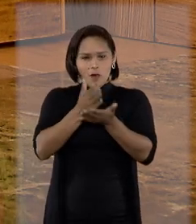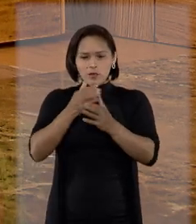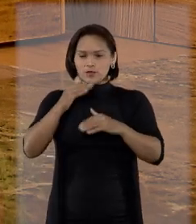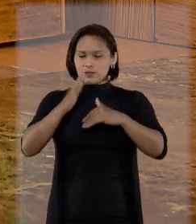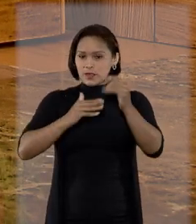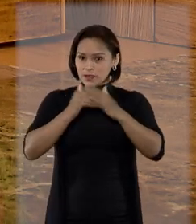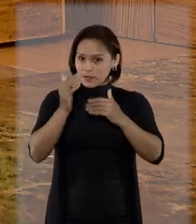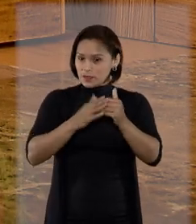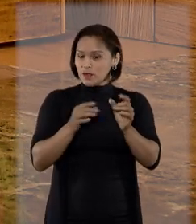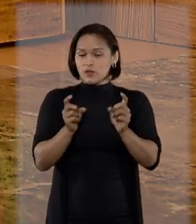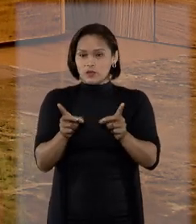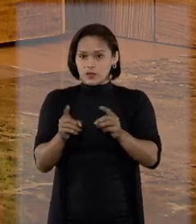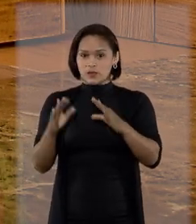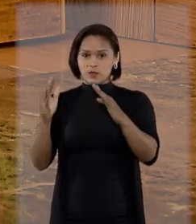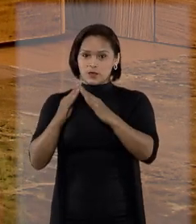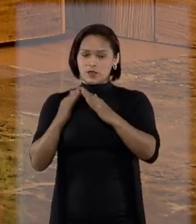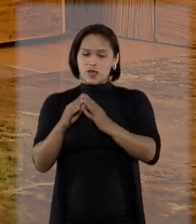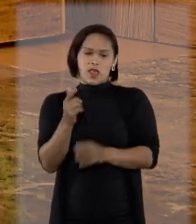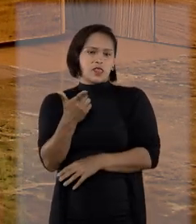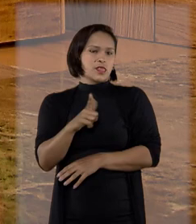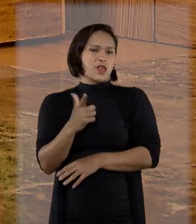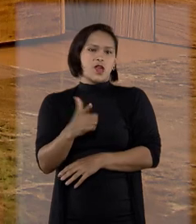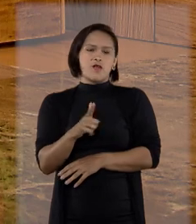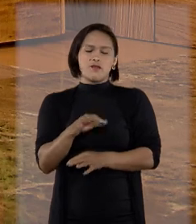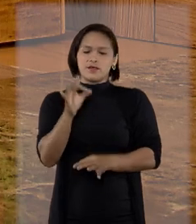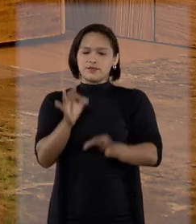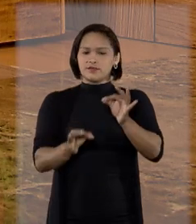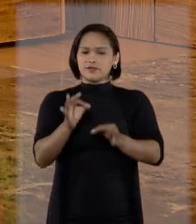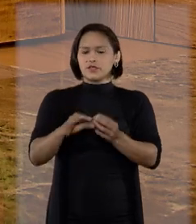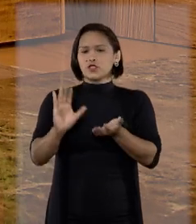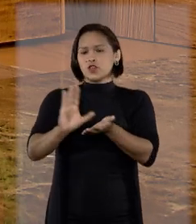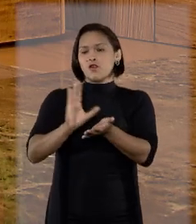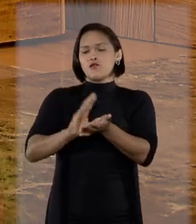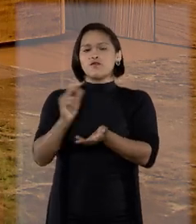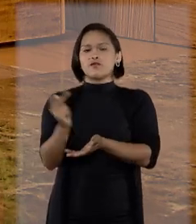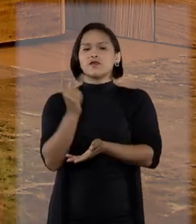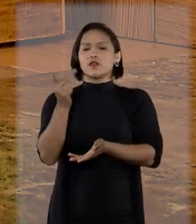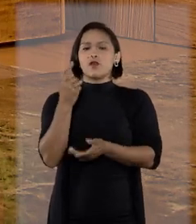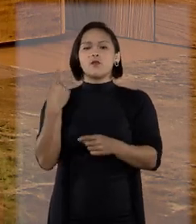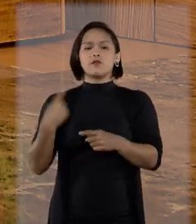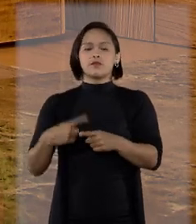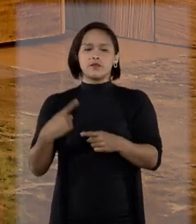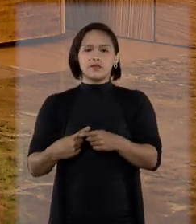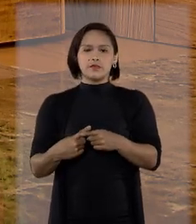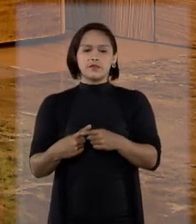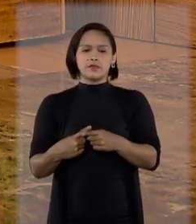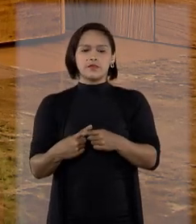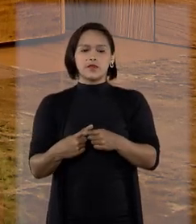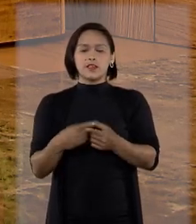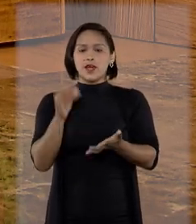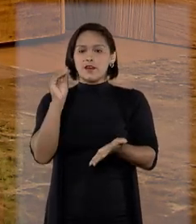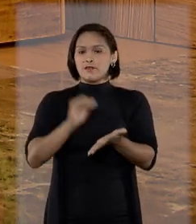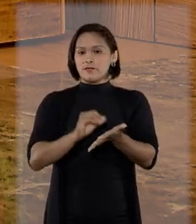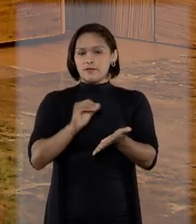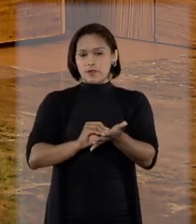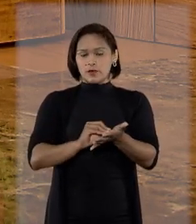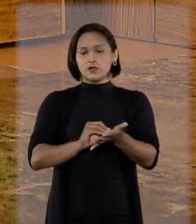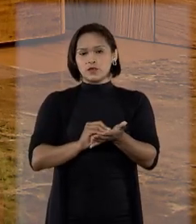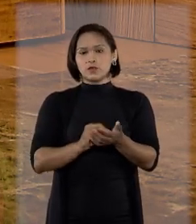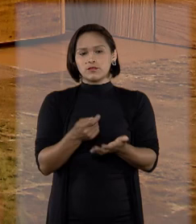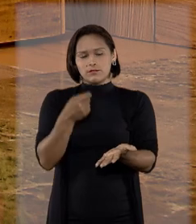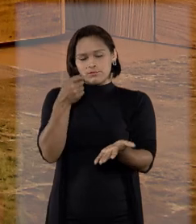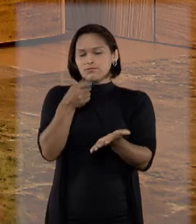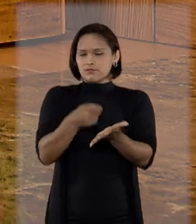de serviço do corretor de imóveis, ele não vai fazer jus à sua comissão, porque ele deu causa ao desfazimento do negócio.